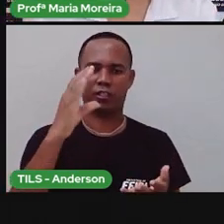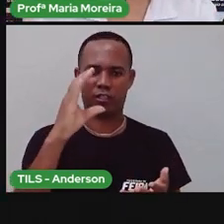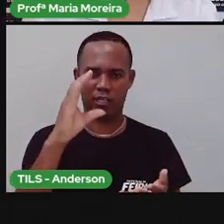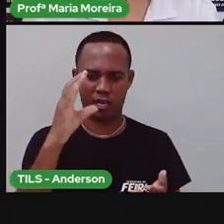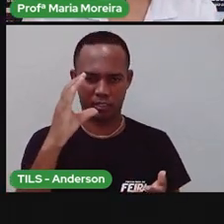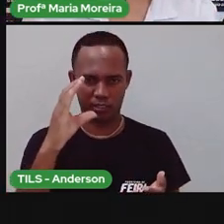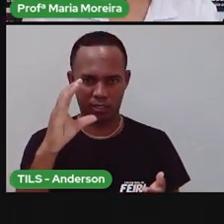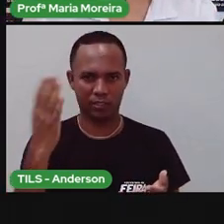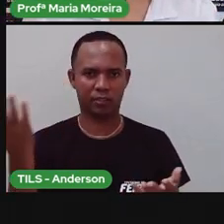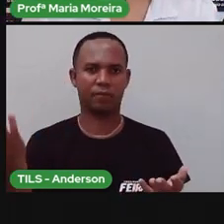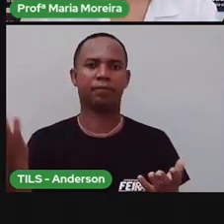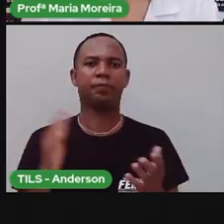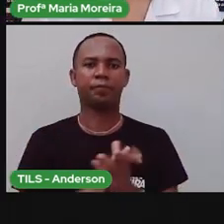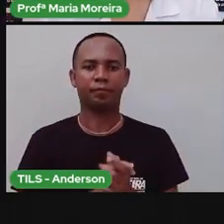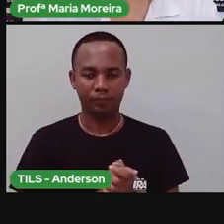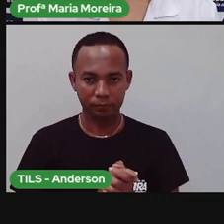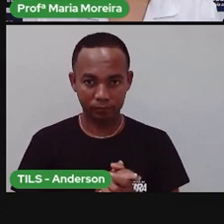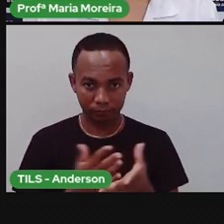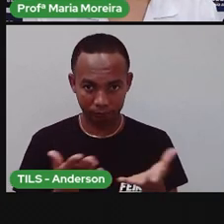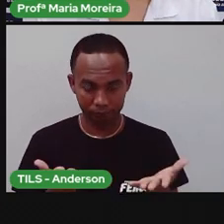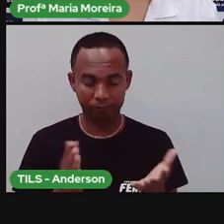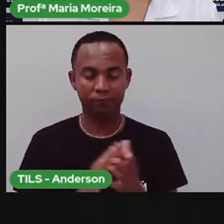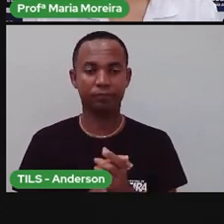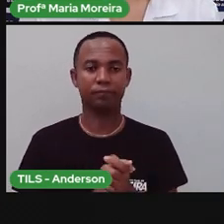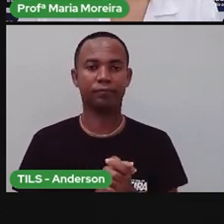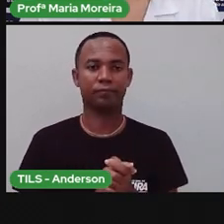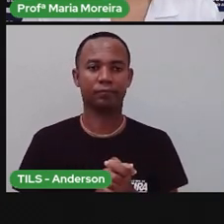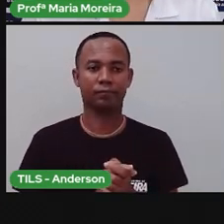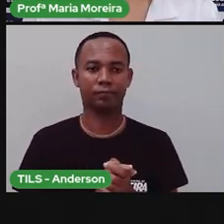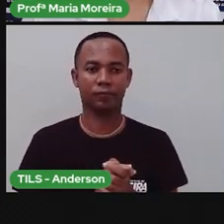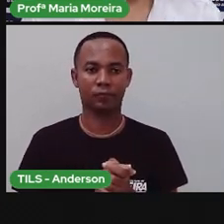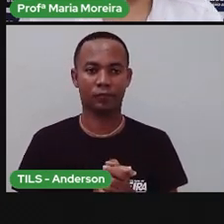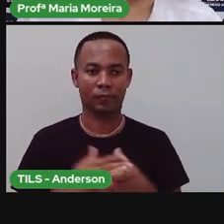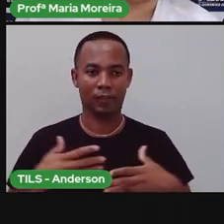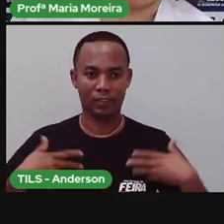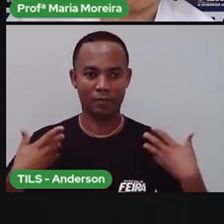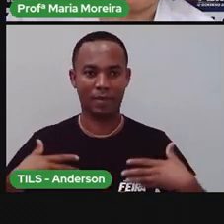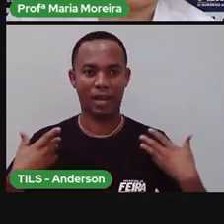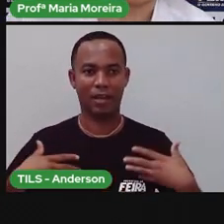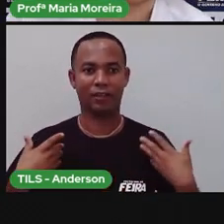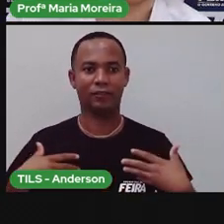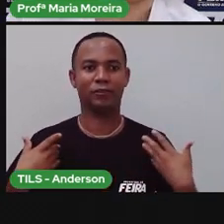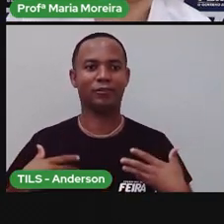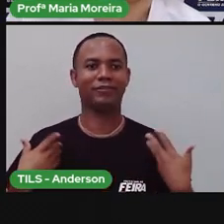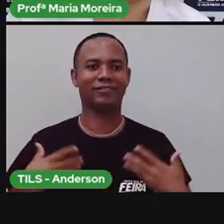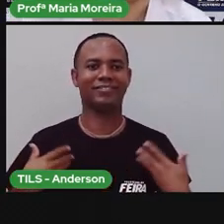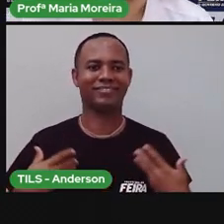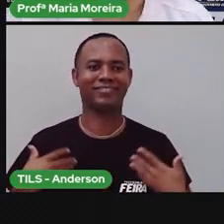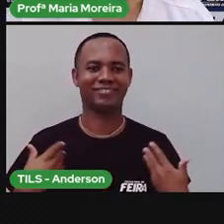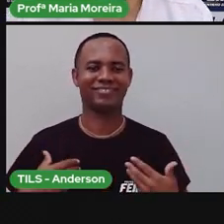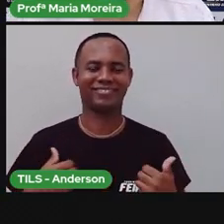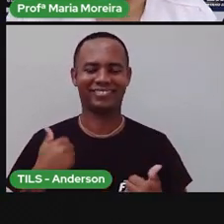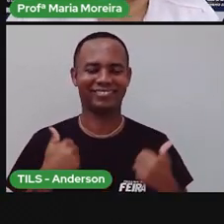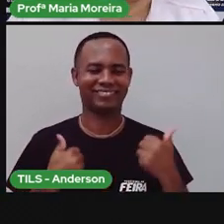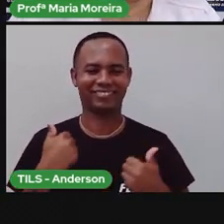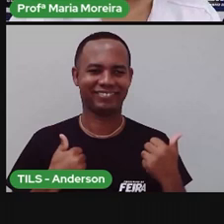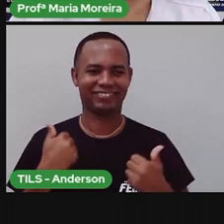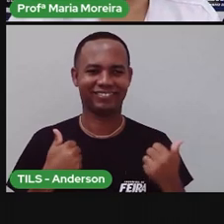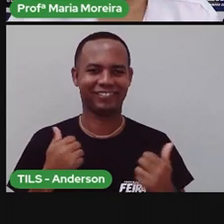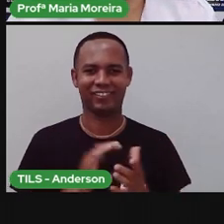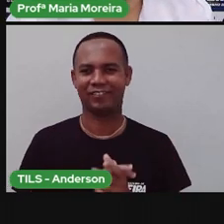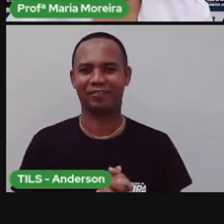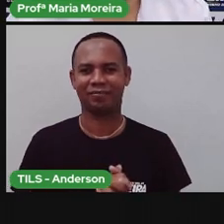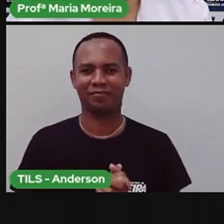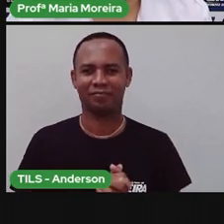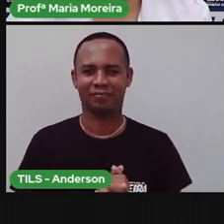ciências humanas, certo? Vamos lá, terceiro ano, todo mundo animado aí, como o Anderson que acabou de ganhar na Mega 100, ele vai dividir o prêmio comigo,